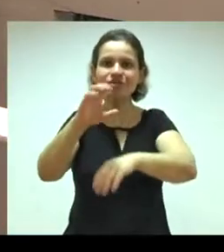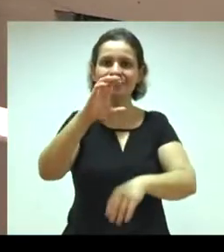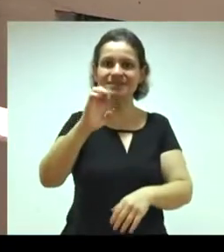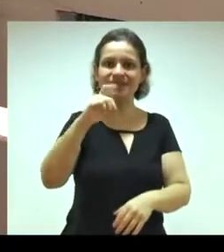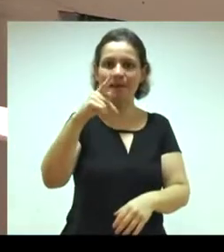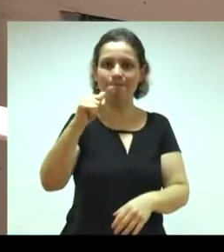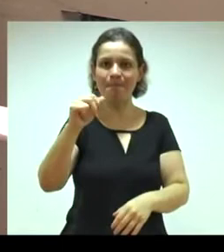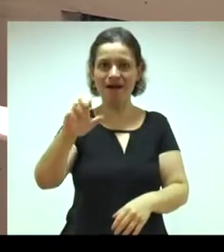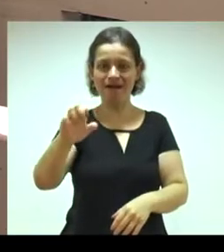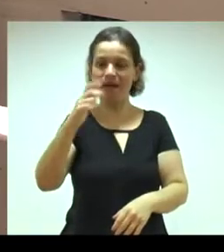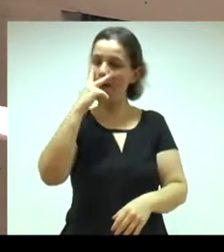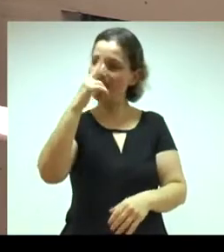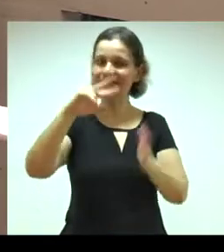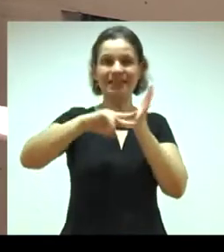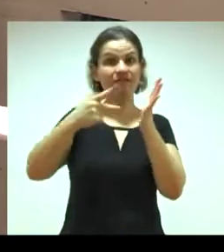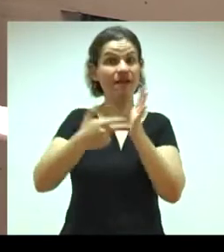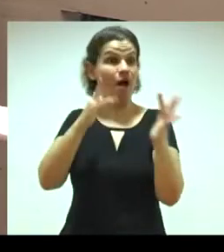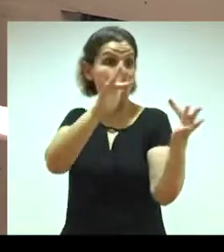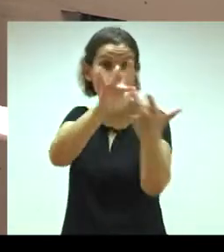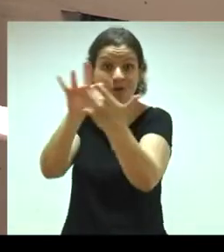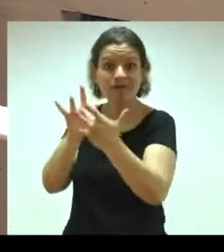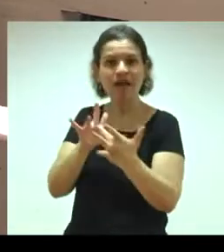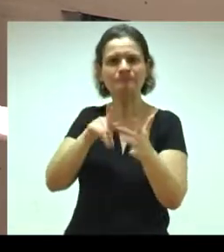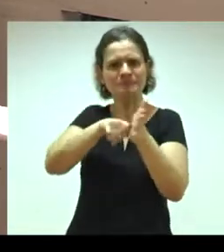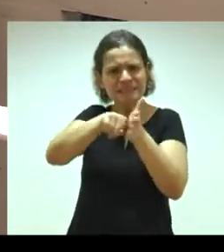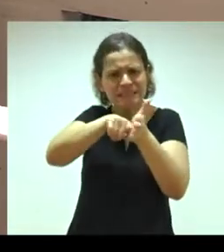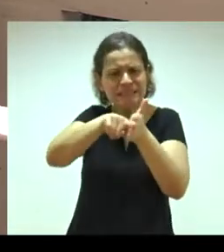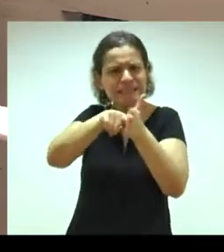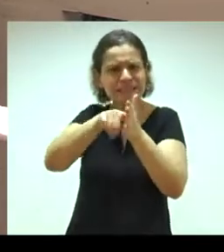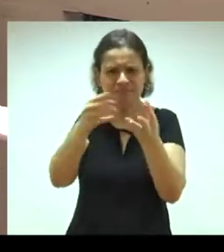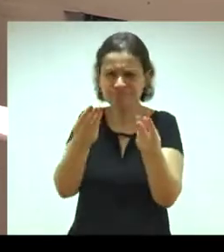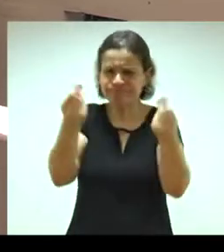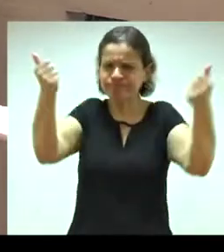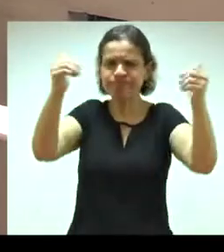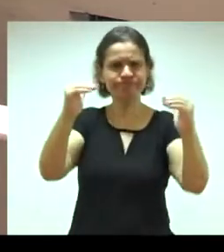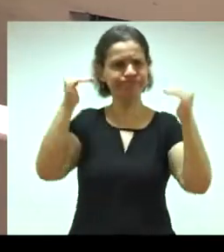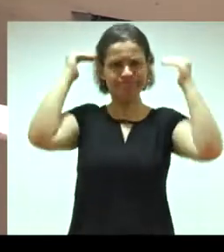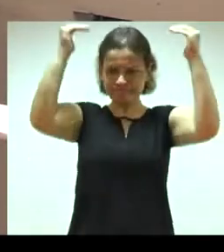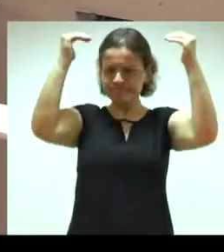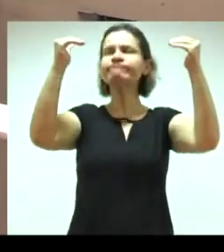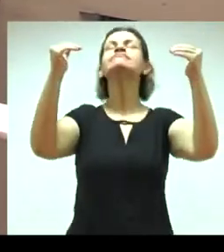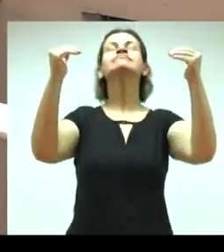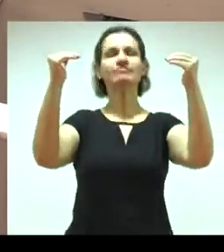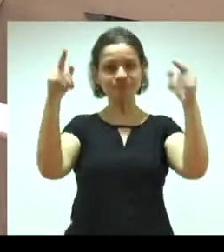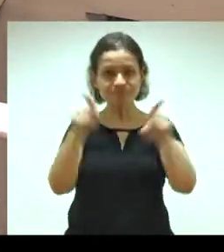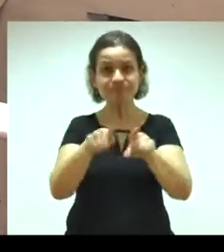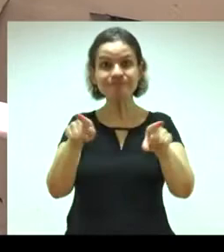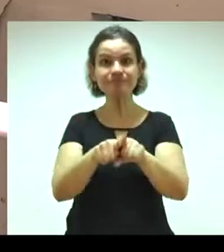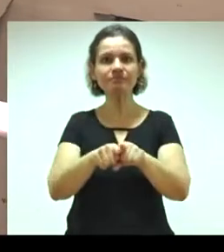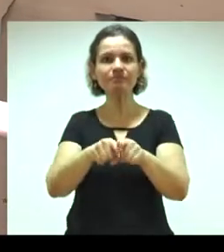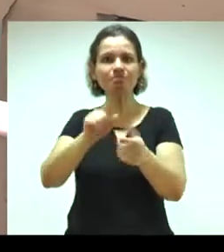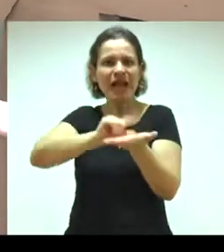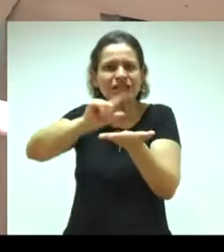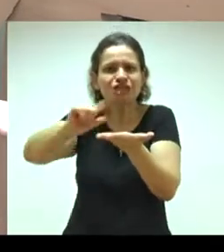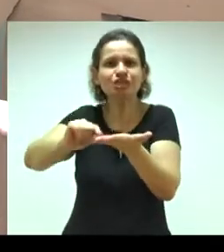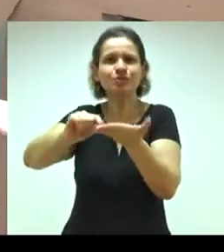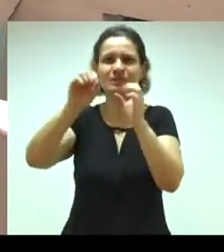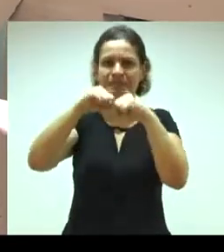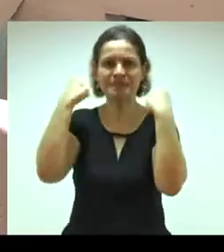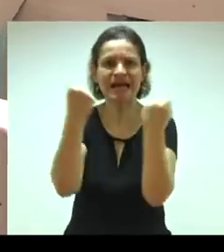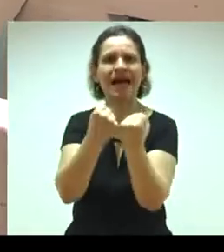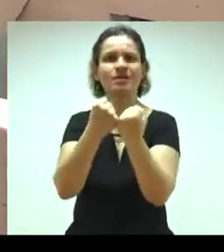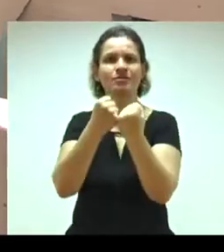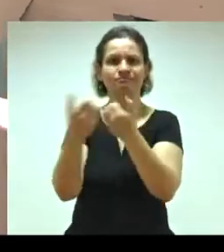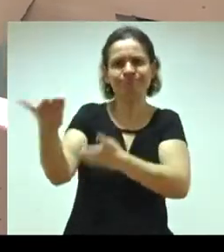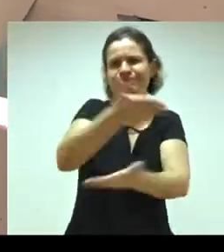ele representa muito contato com pesquisa de alta qualidade, muitos artigos, muitos seminários,